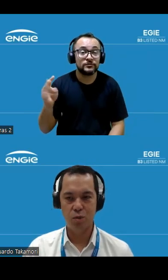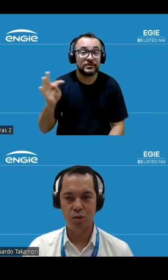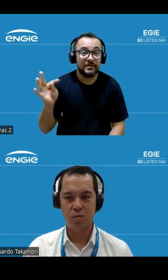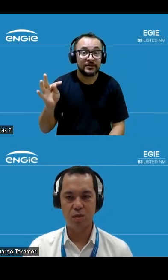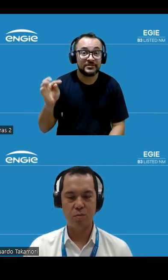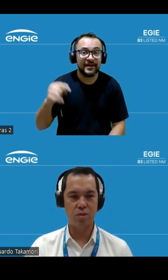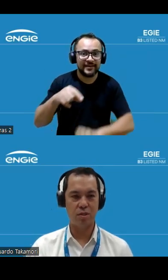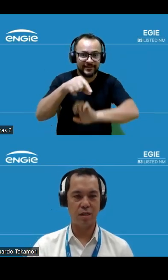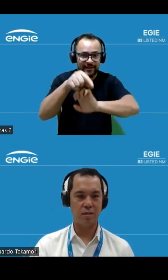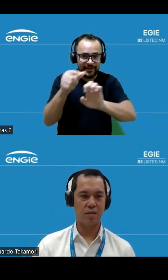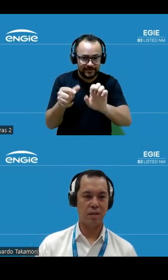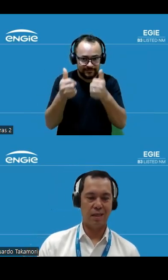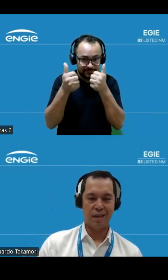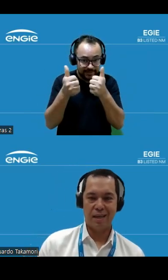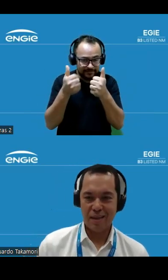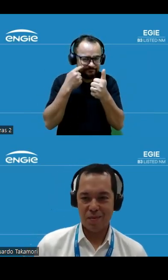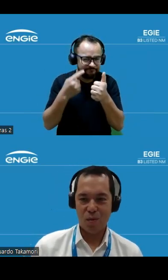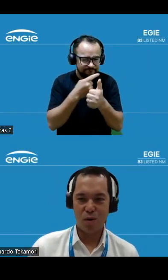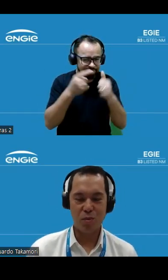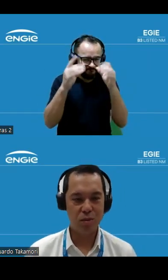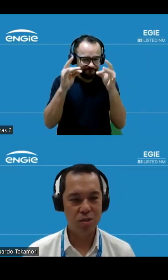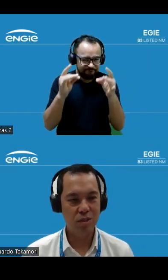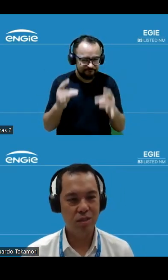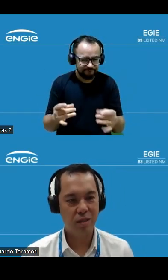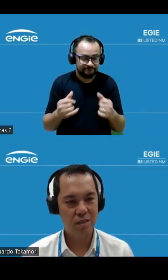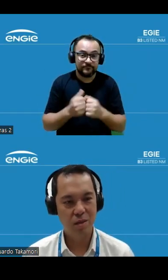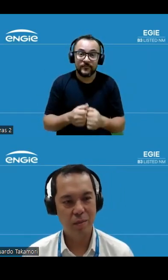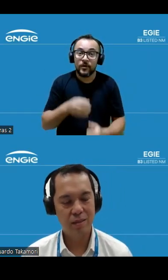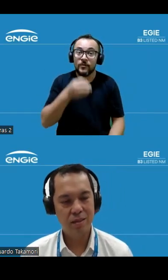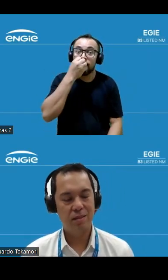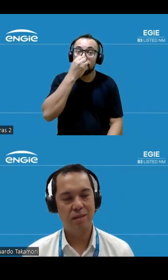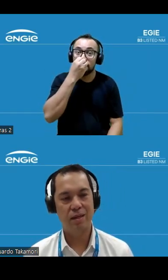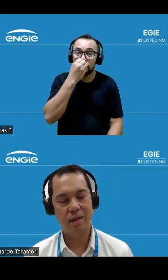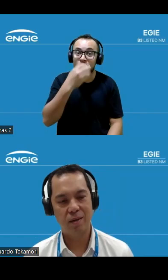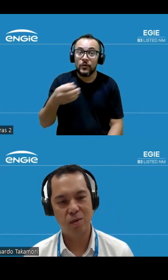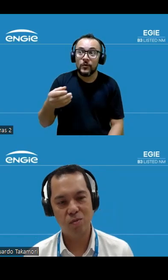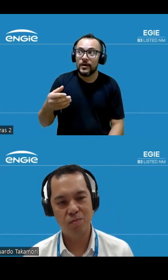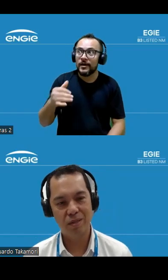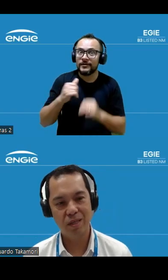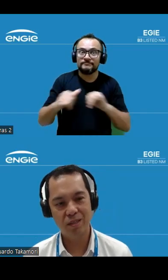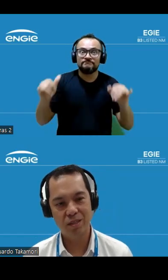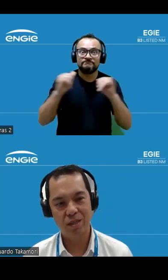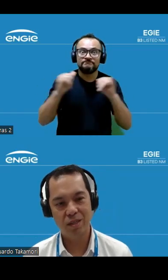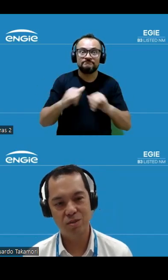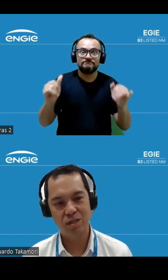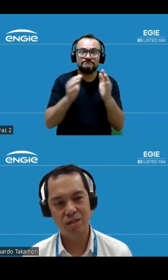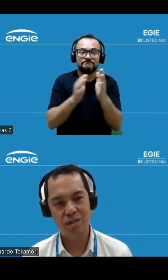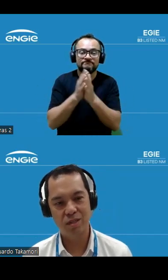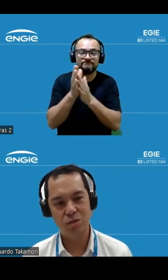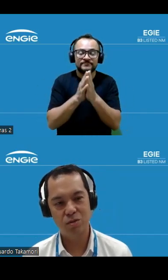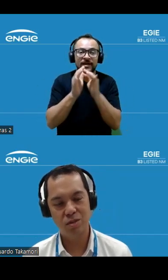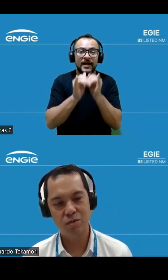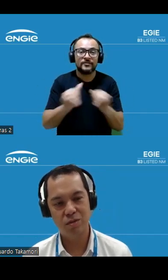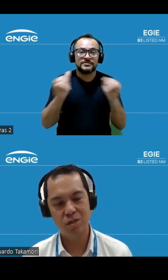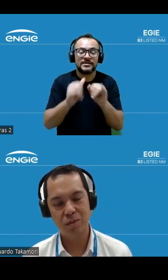Vamos direto aqui para os destaques. Ótima notícia nesse trimestre, com prazer que a gente anuncia